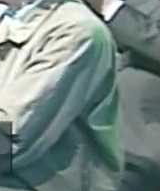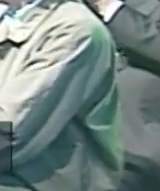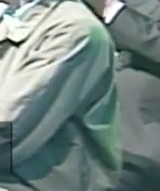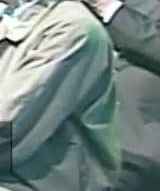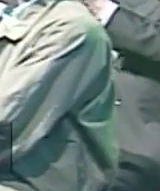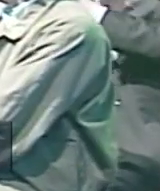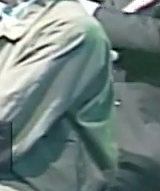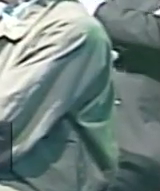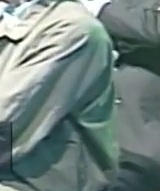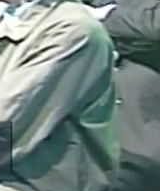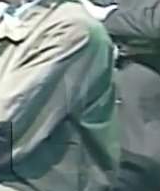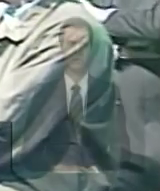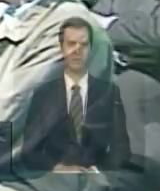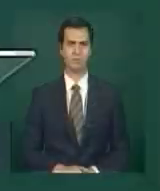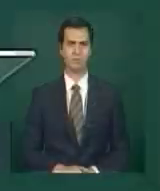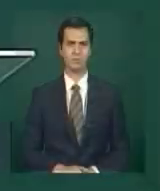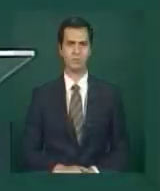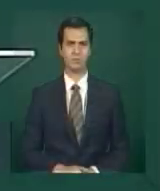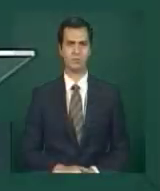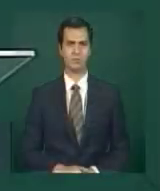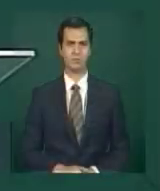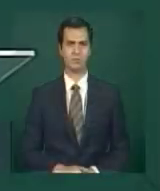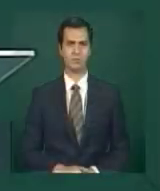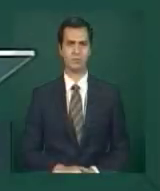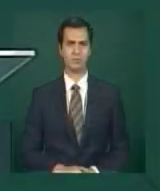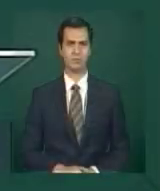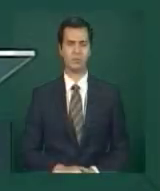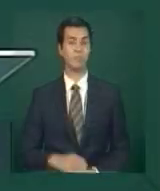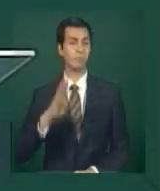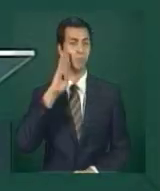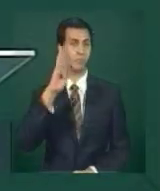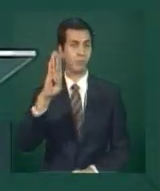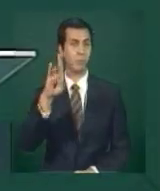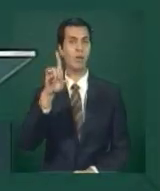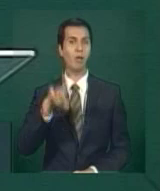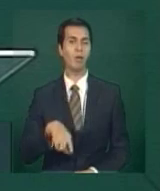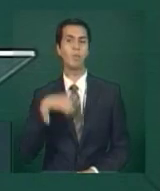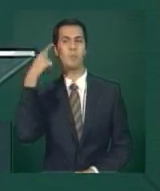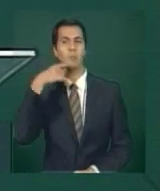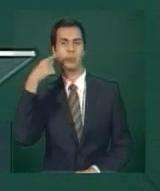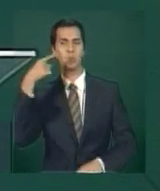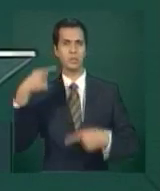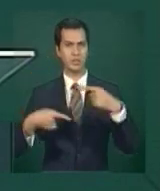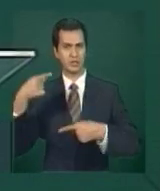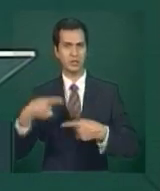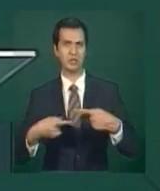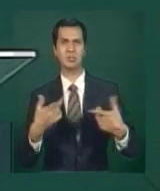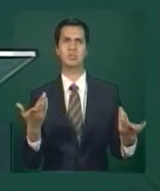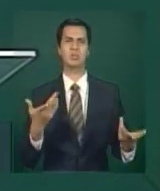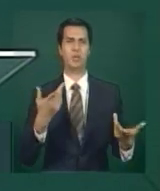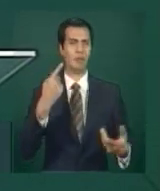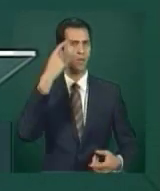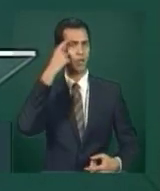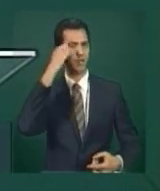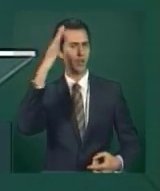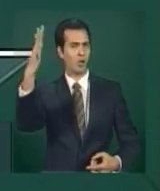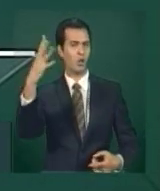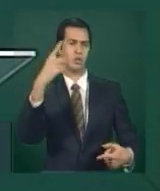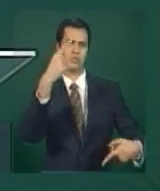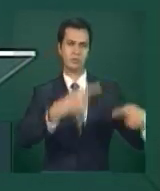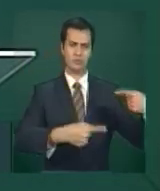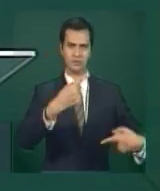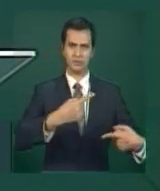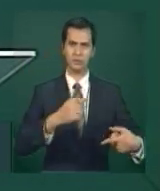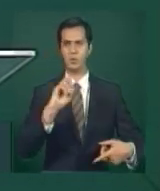Acima das divergências políticas, ideológicas e partidárias que fazem